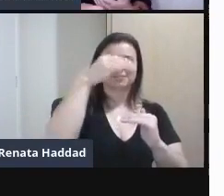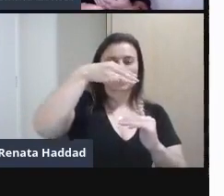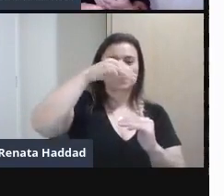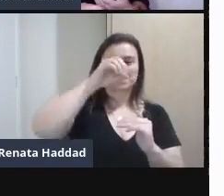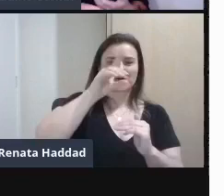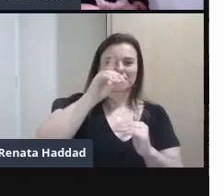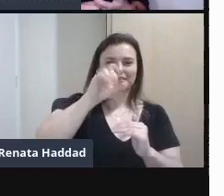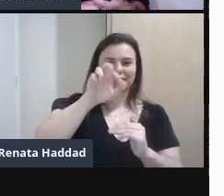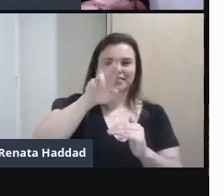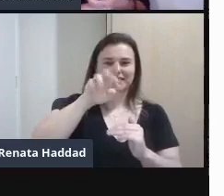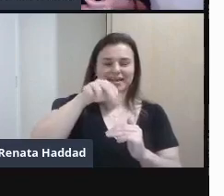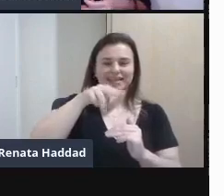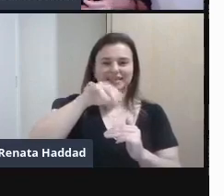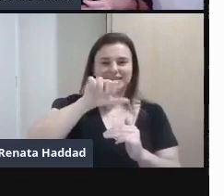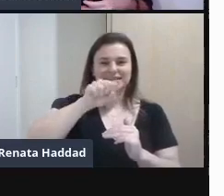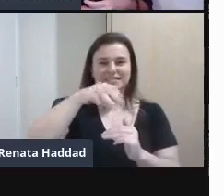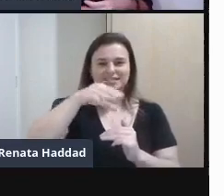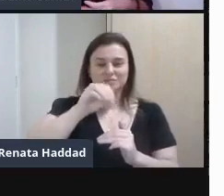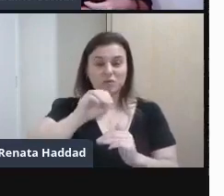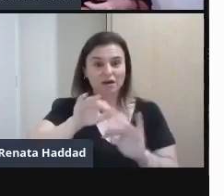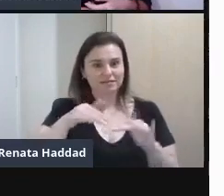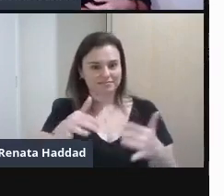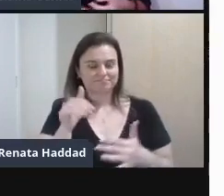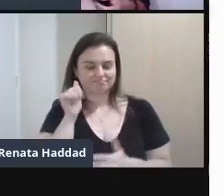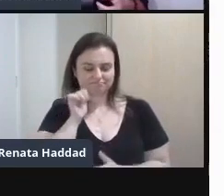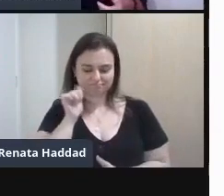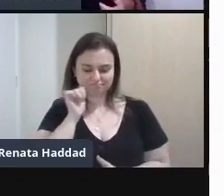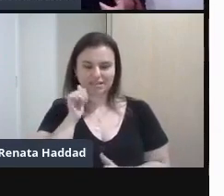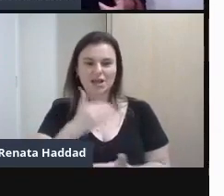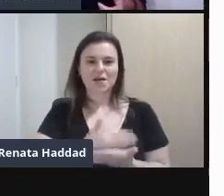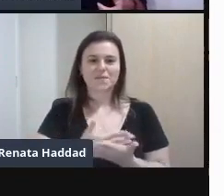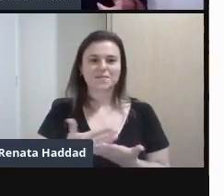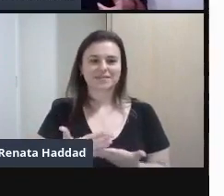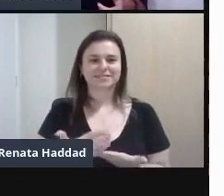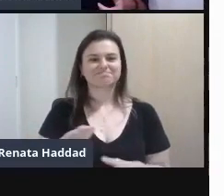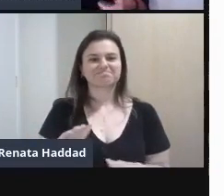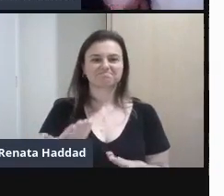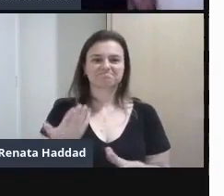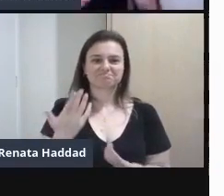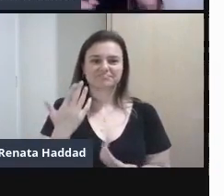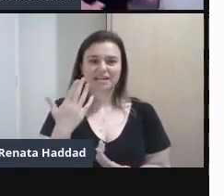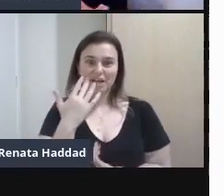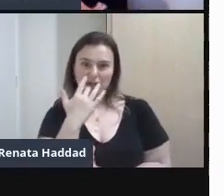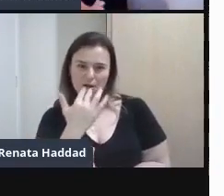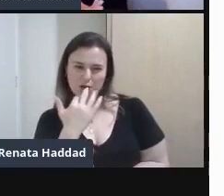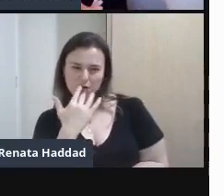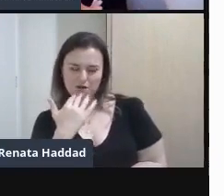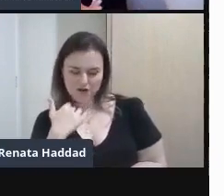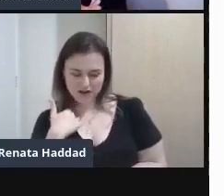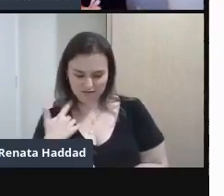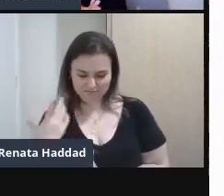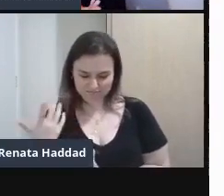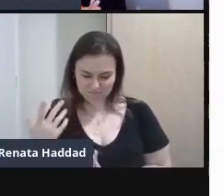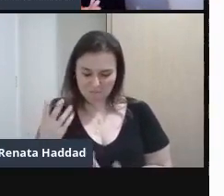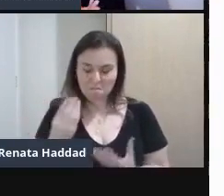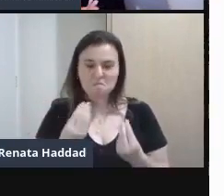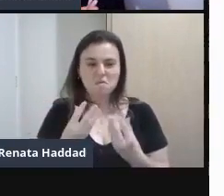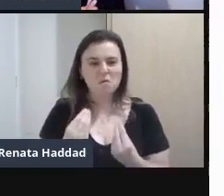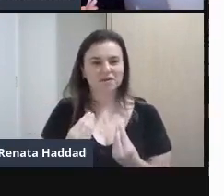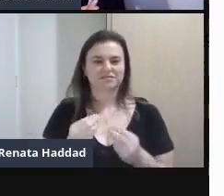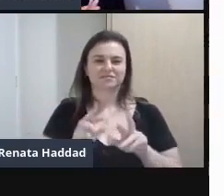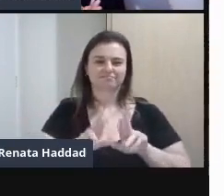Ela vem Como eu falei Para vocês Com essas cores Incríveis Vocês estão vendo Muito Mas